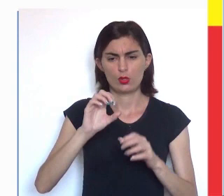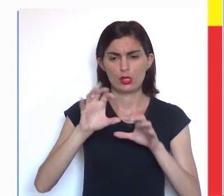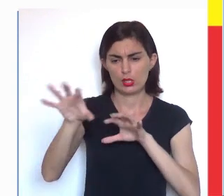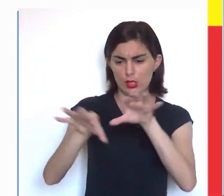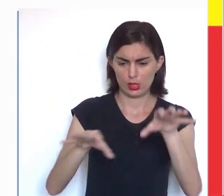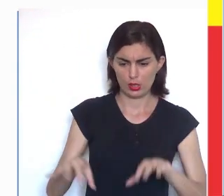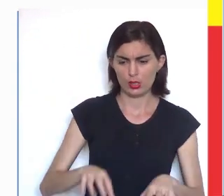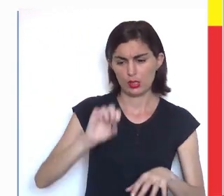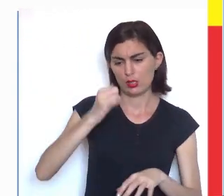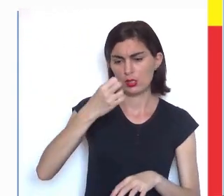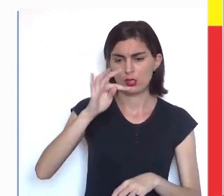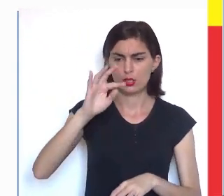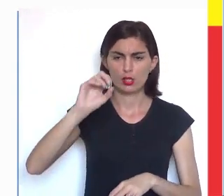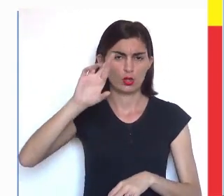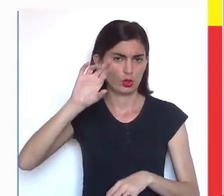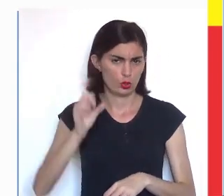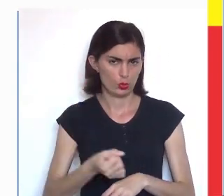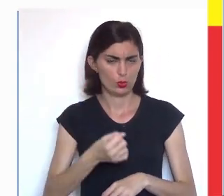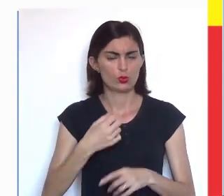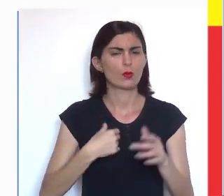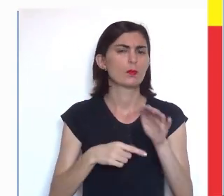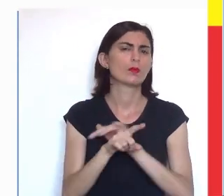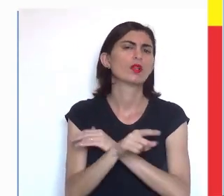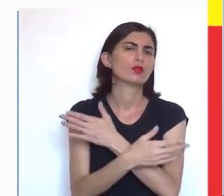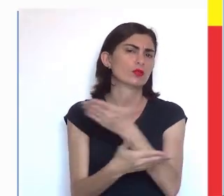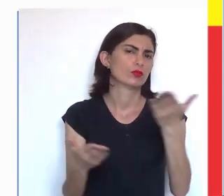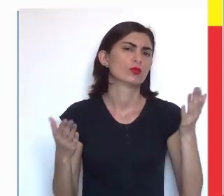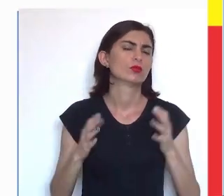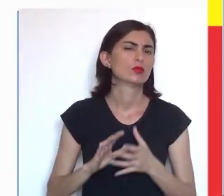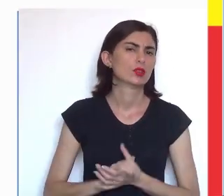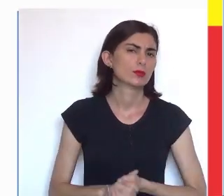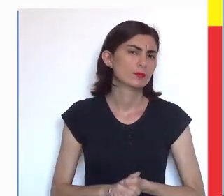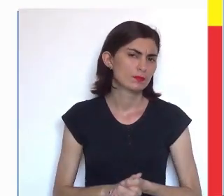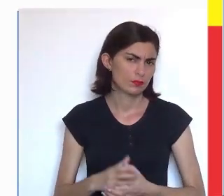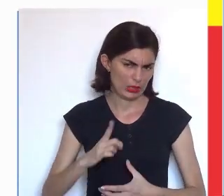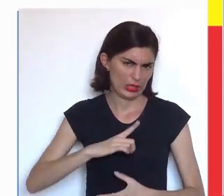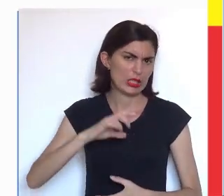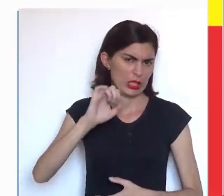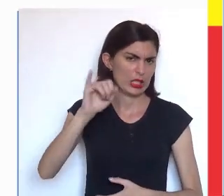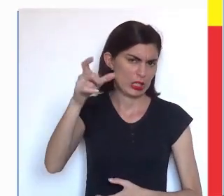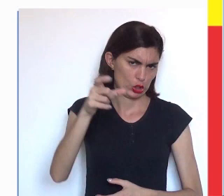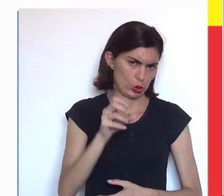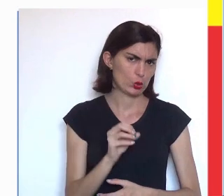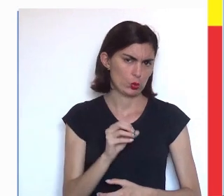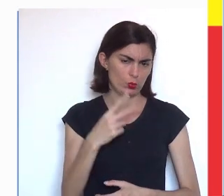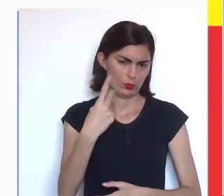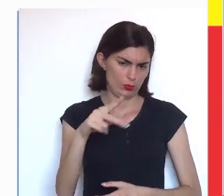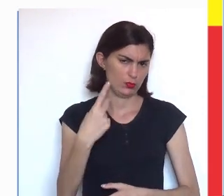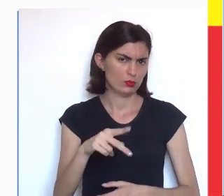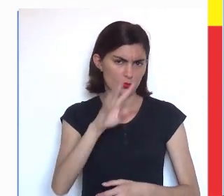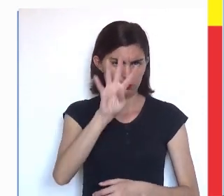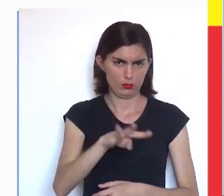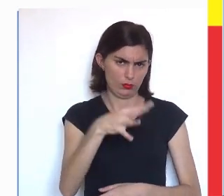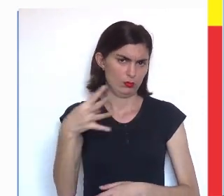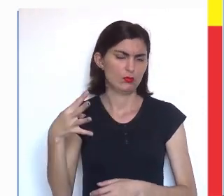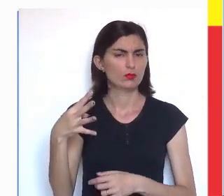setores, certo? Aí eu pergunto para vocês, tem eixo nesse gráfico?